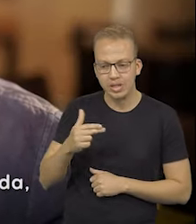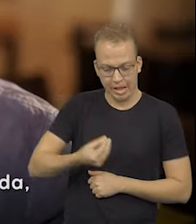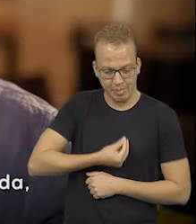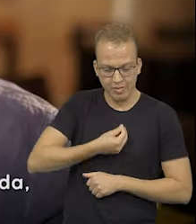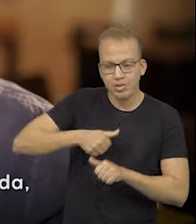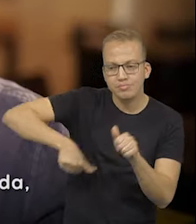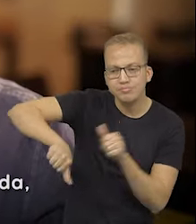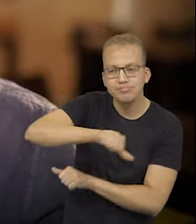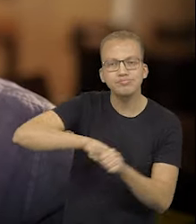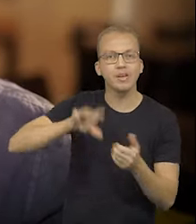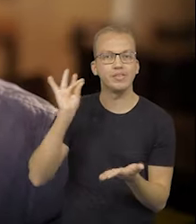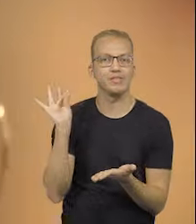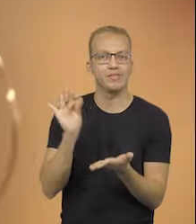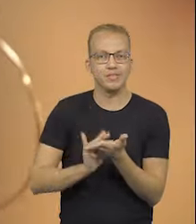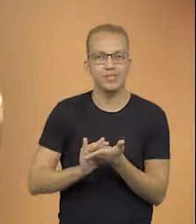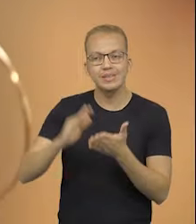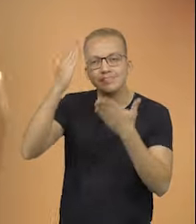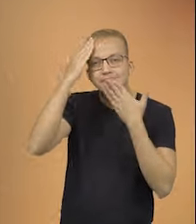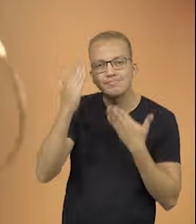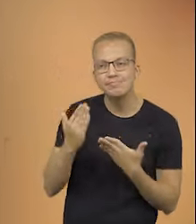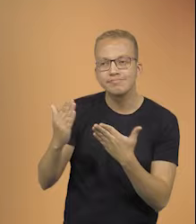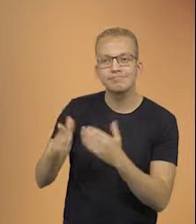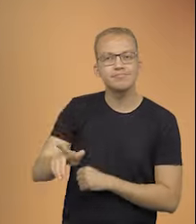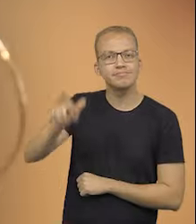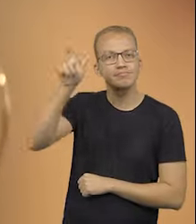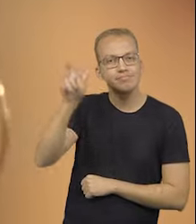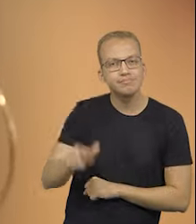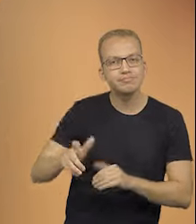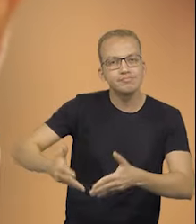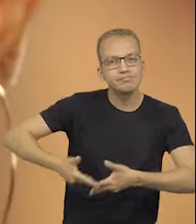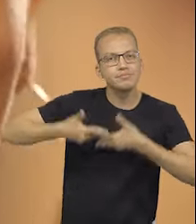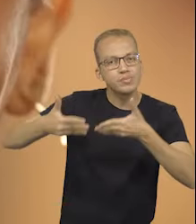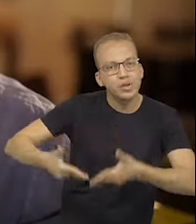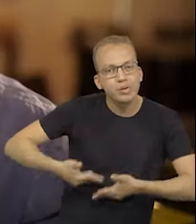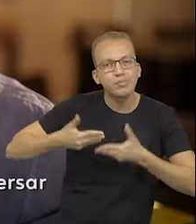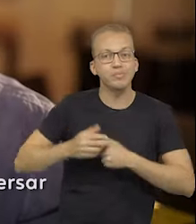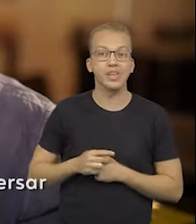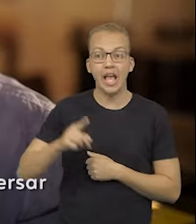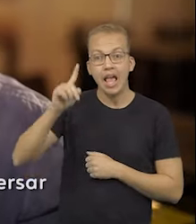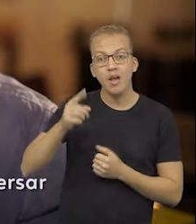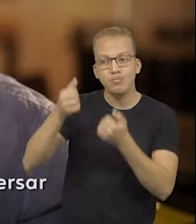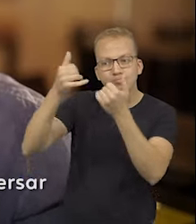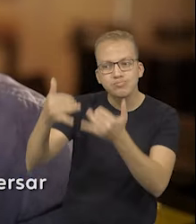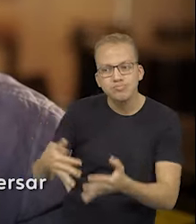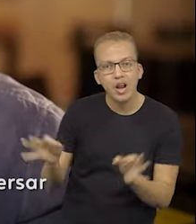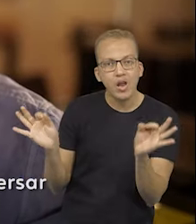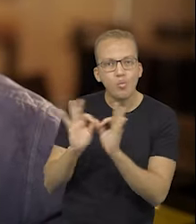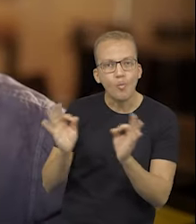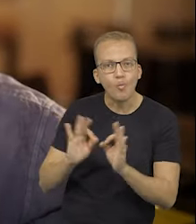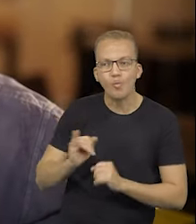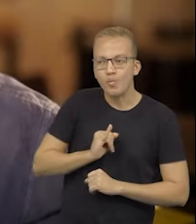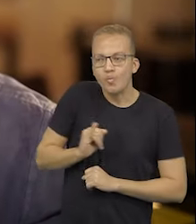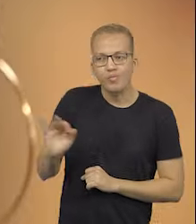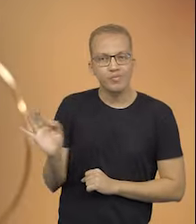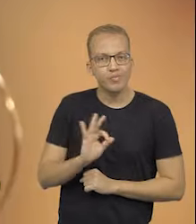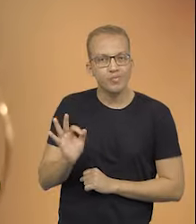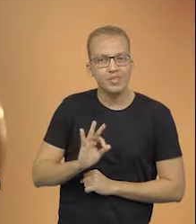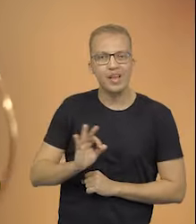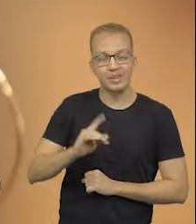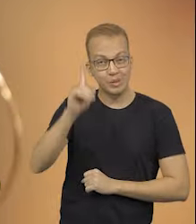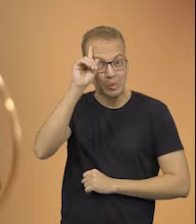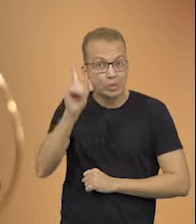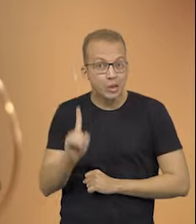completamente a minha vida. Eu só tenho a agradecer a ele por toda a motivação. Ele não sabia dessa história ainda, eu não parei pra conversar com ele ainda.